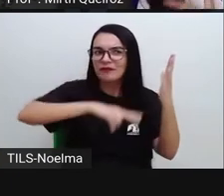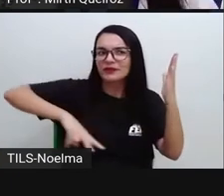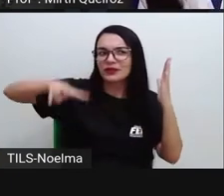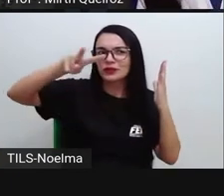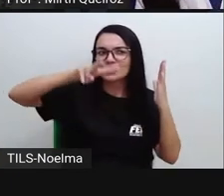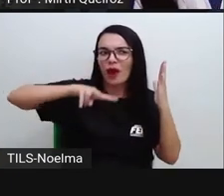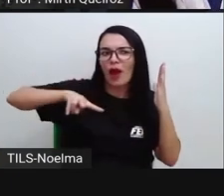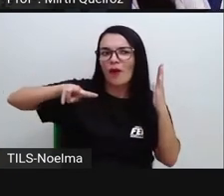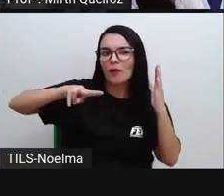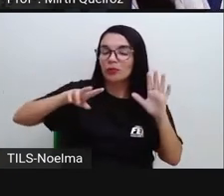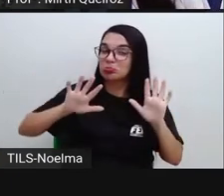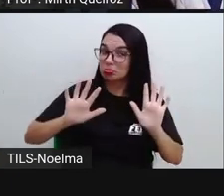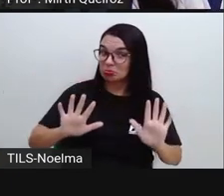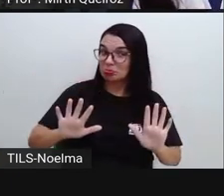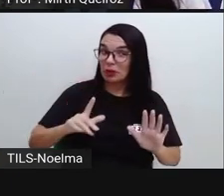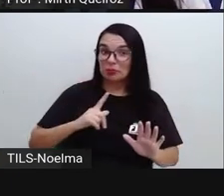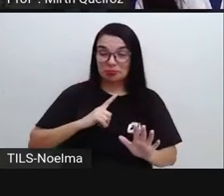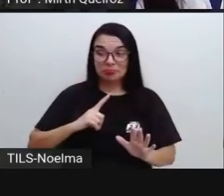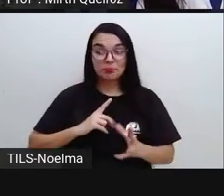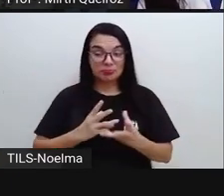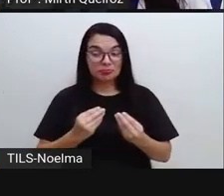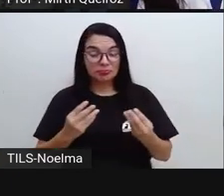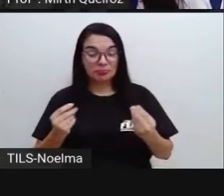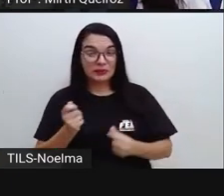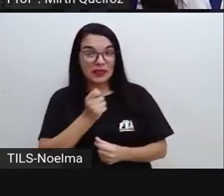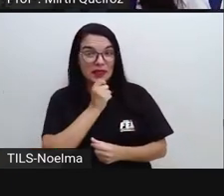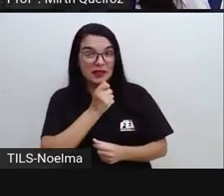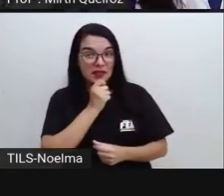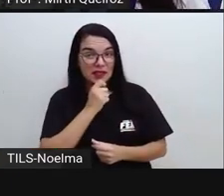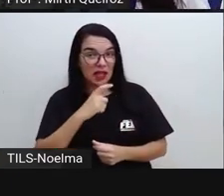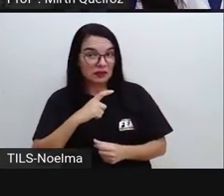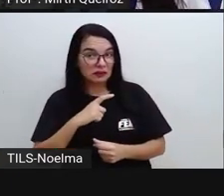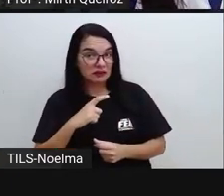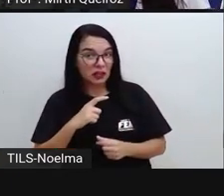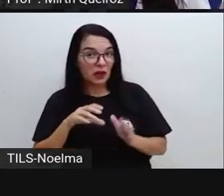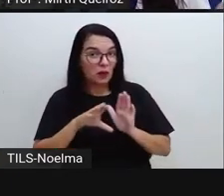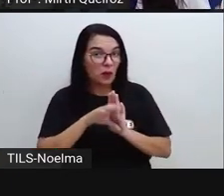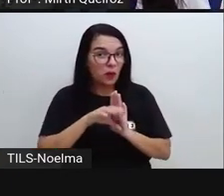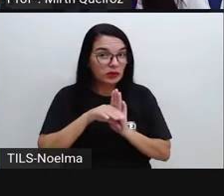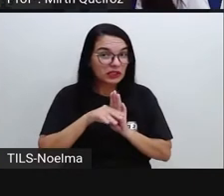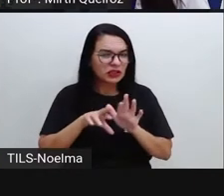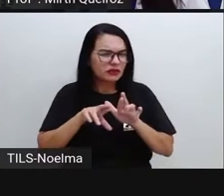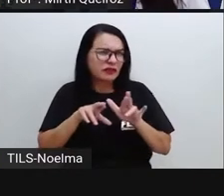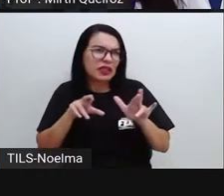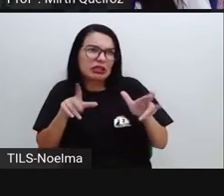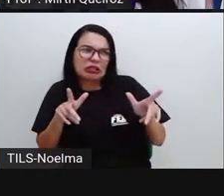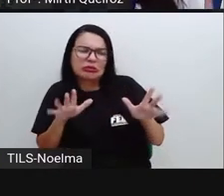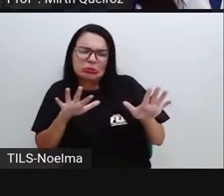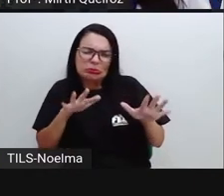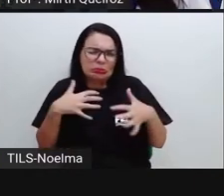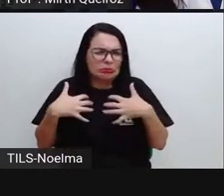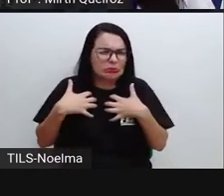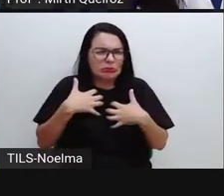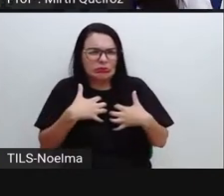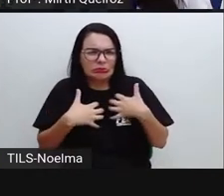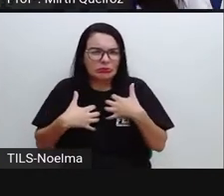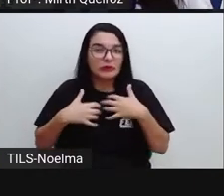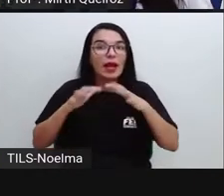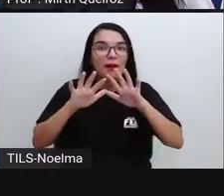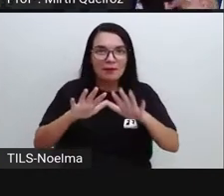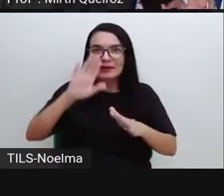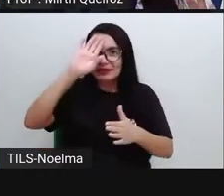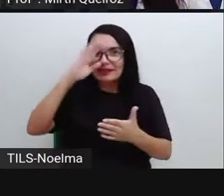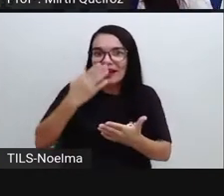Para muitos, ainda é um conceito diferente, é um conceito estranho, mas acredite,